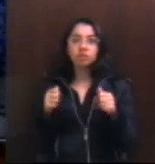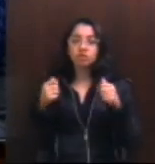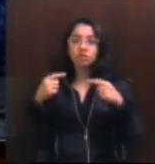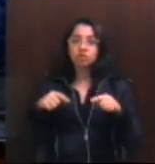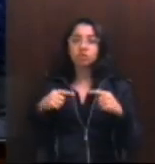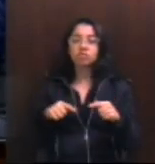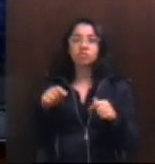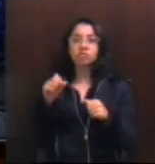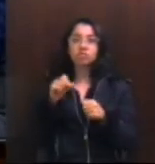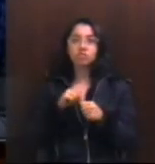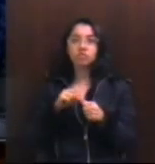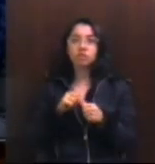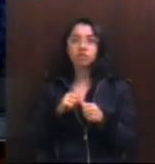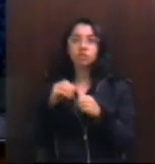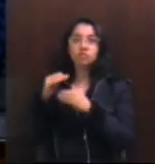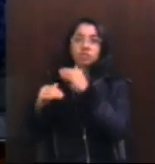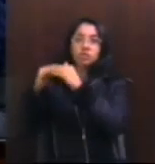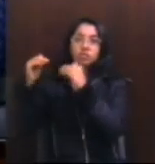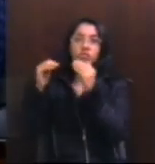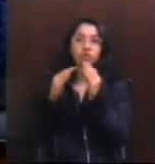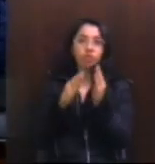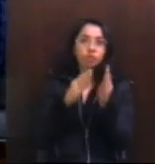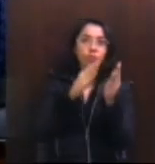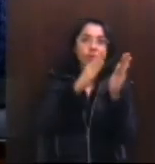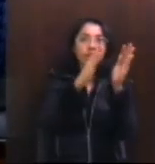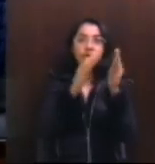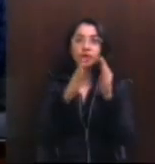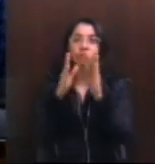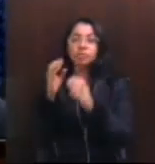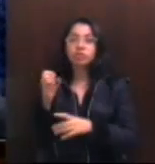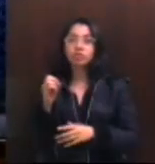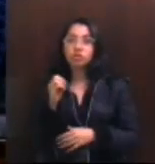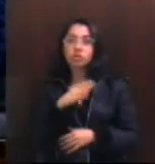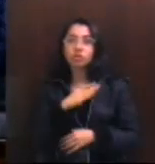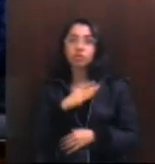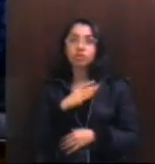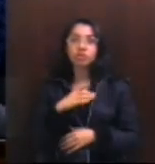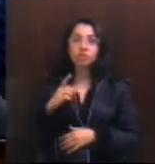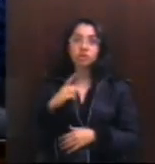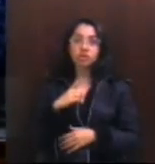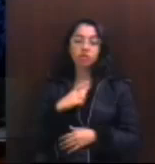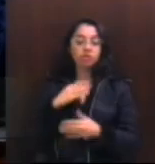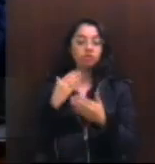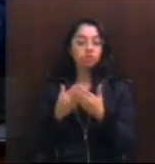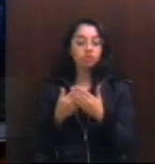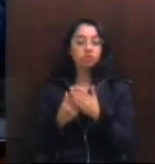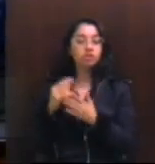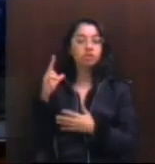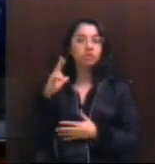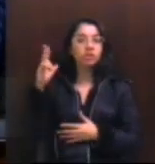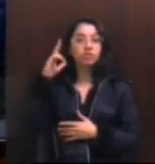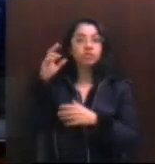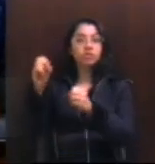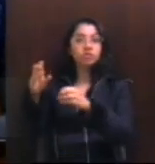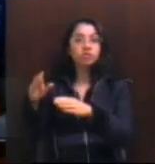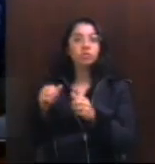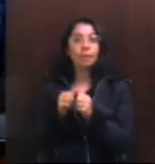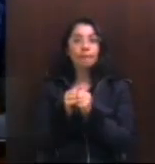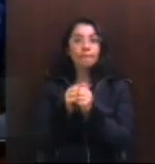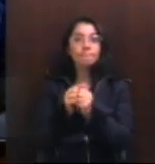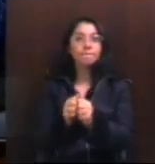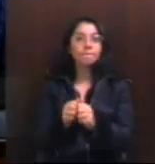lutas já foram feitas e constroem um caminho absolutamente novo, ocupando as escolas, valorizando a educação e se somando